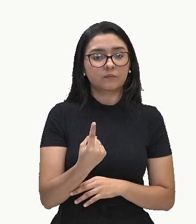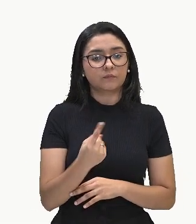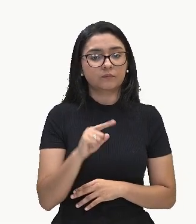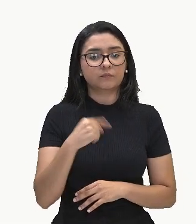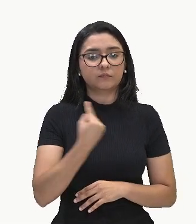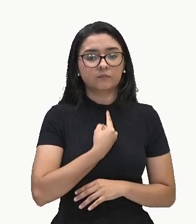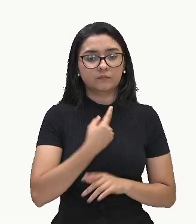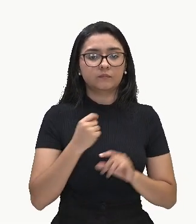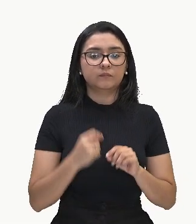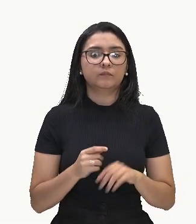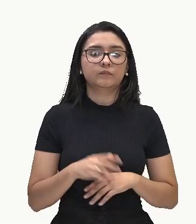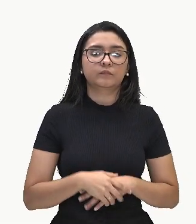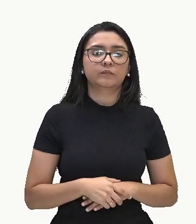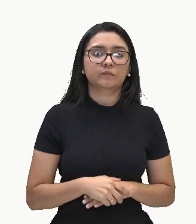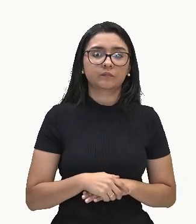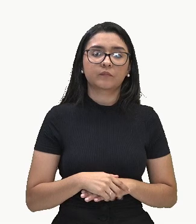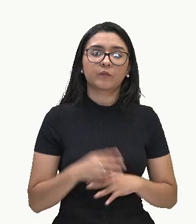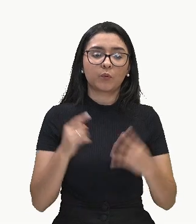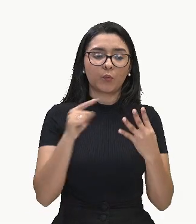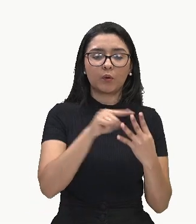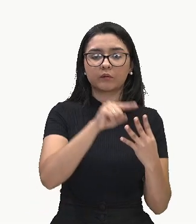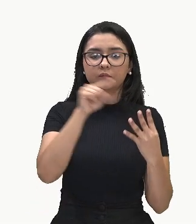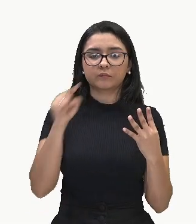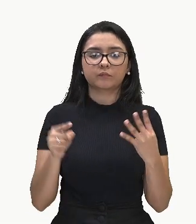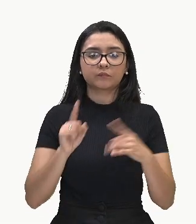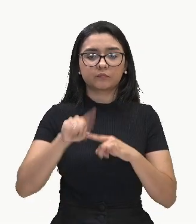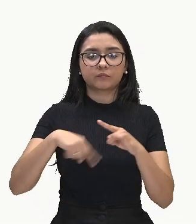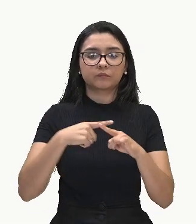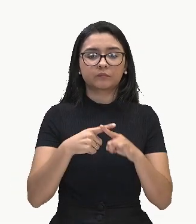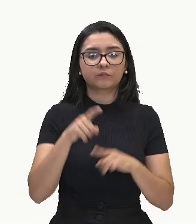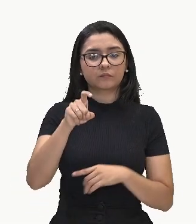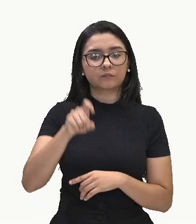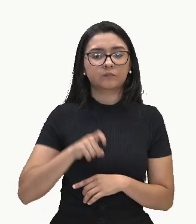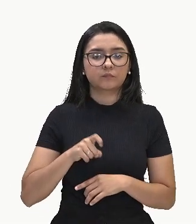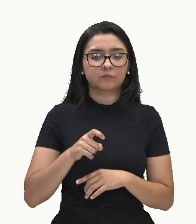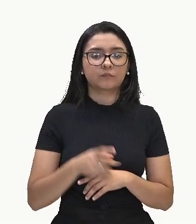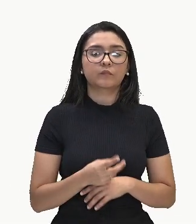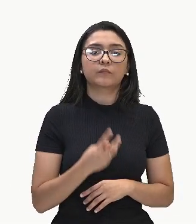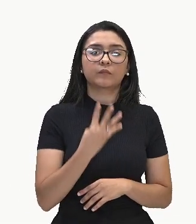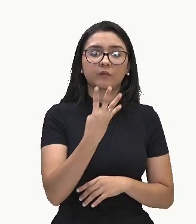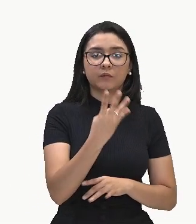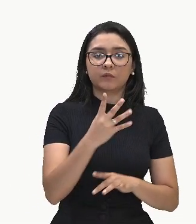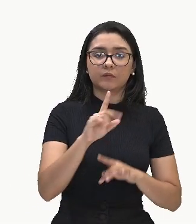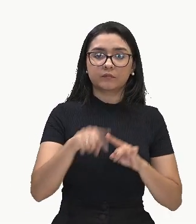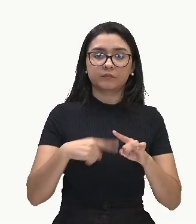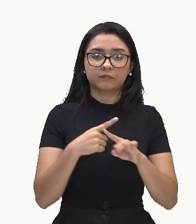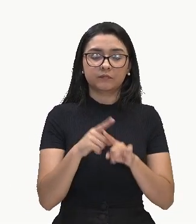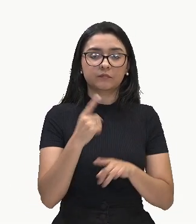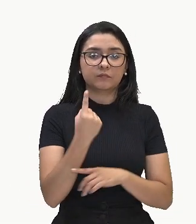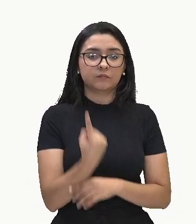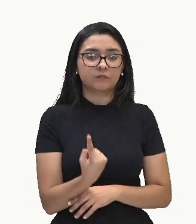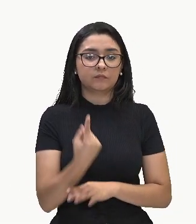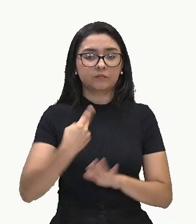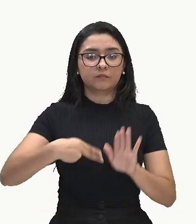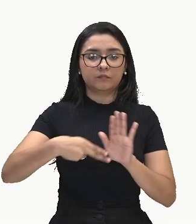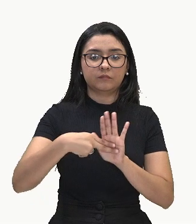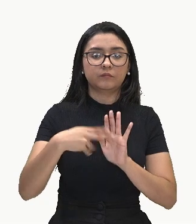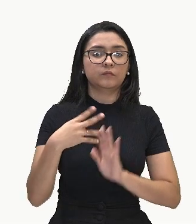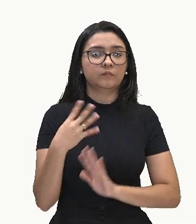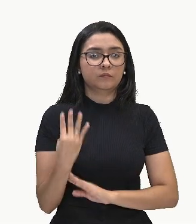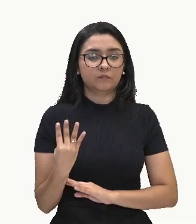coeficiente com coeficiente. Aqui é 1. 4 vezes 1, 4. Parte literal com parte literal.